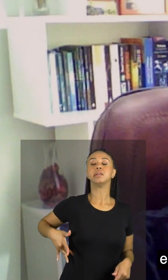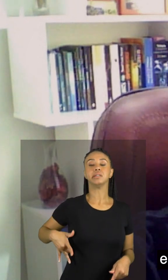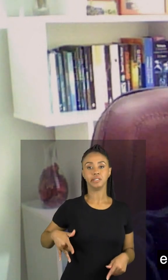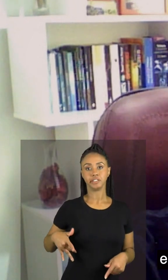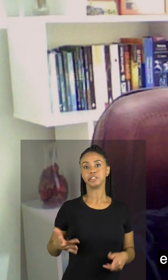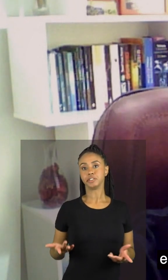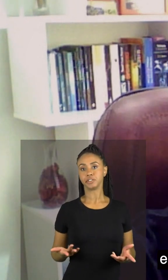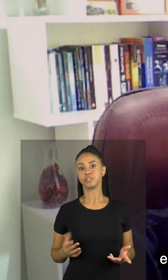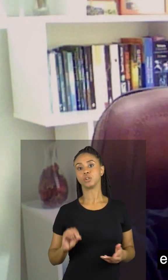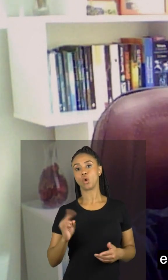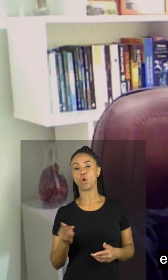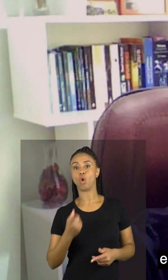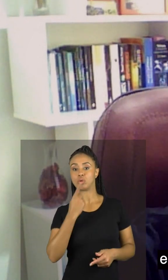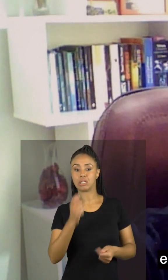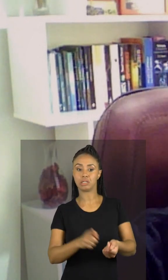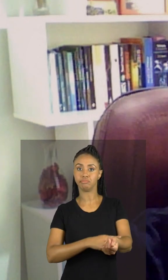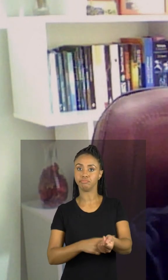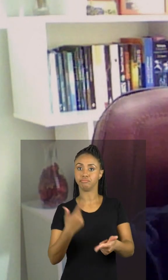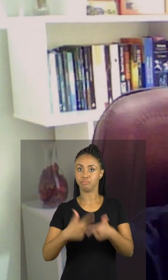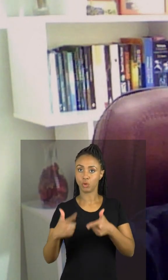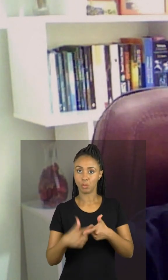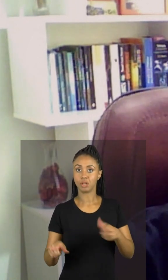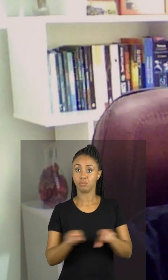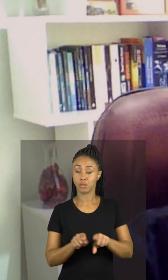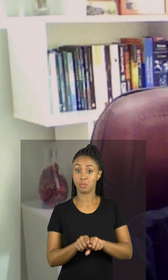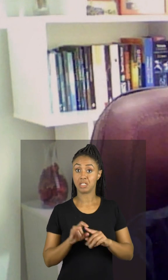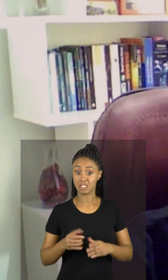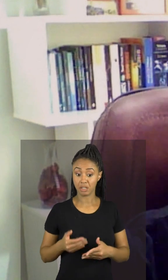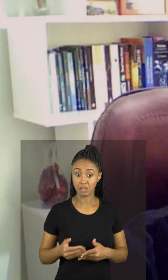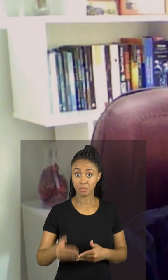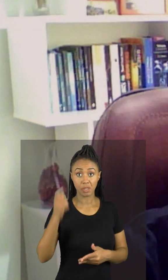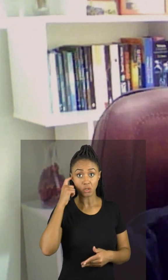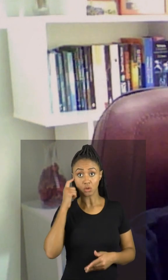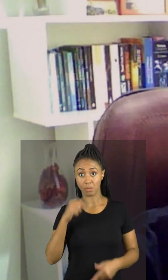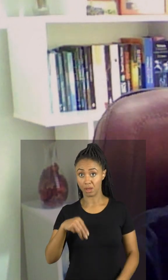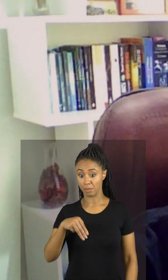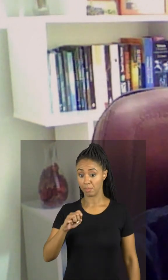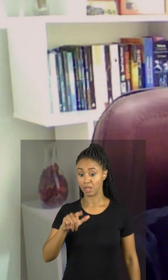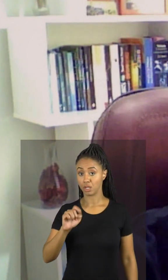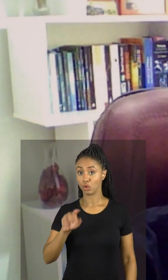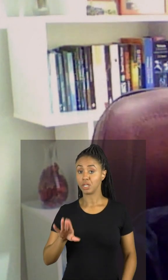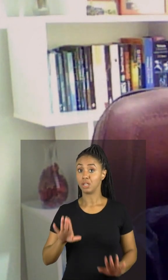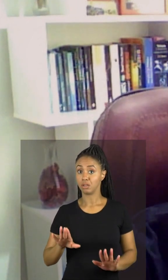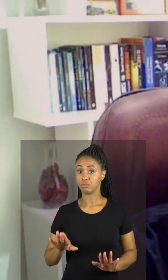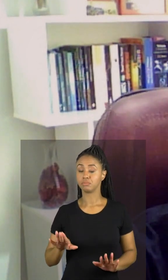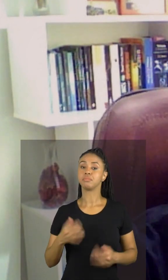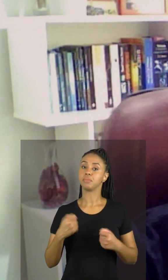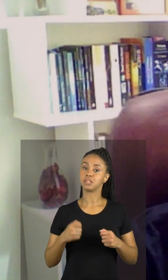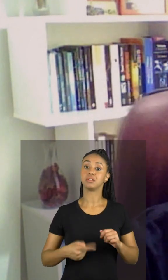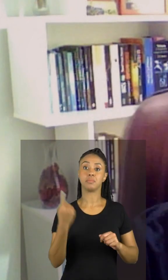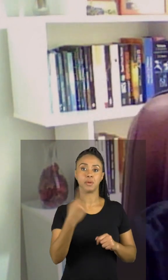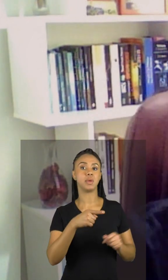insuficiência hepática também. Então, se estão pensando em tomar melatonina para melhorar o sono, consulte